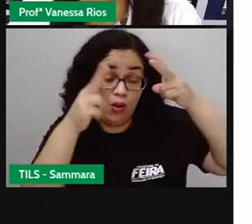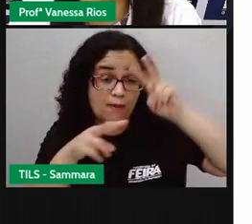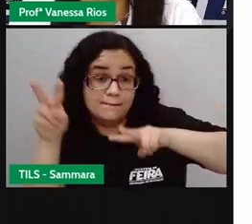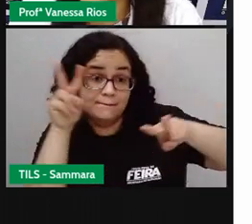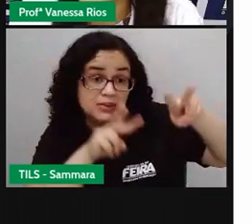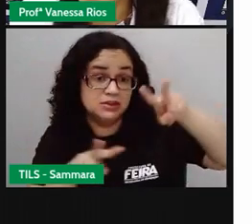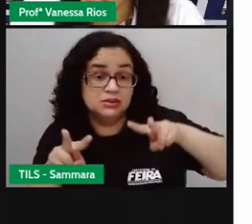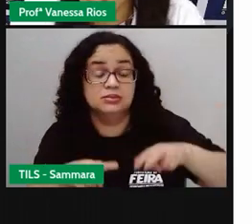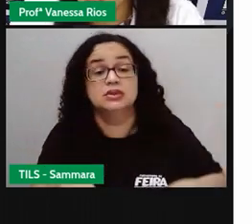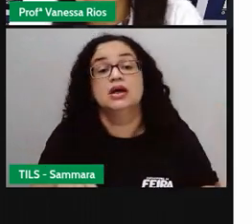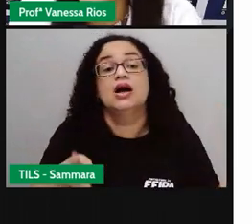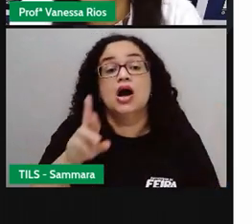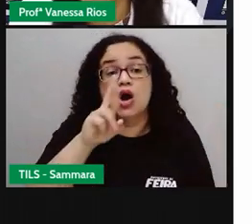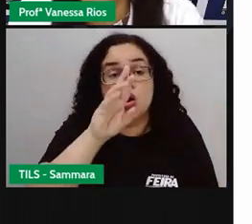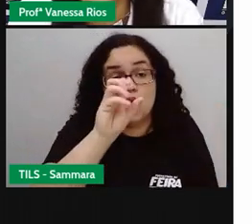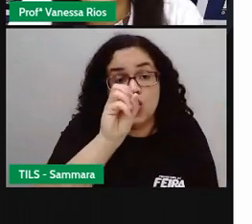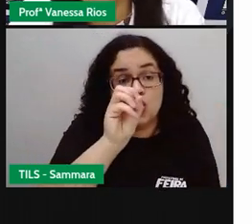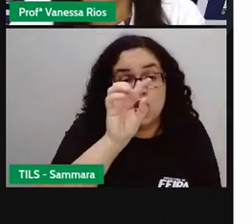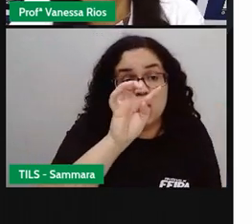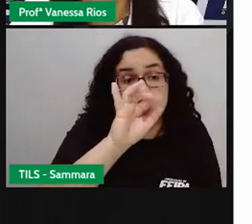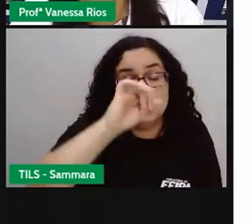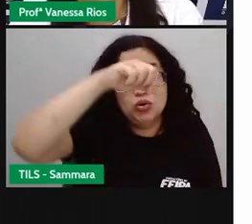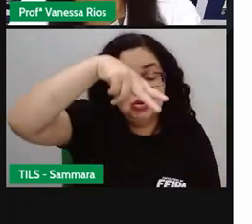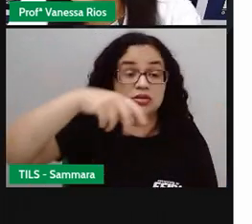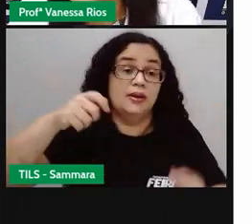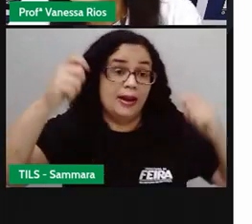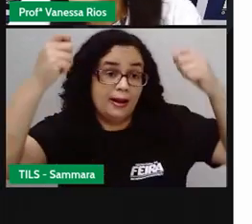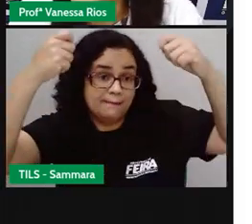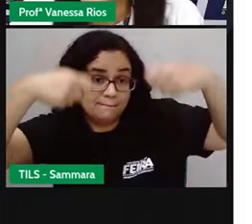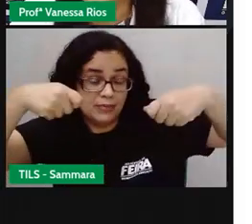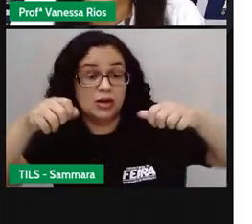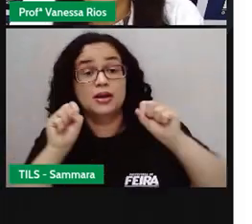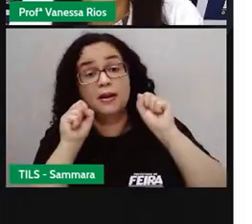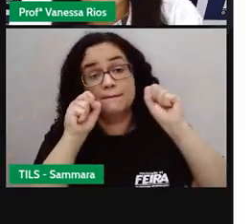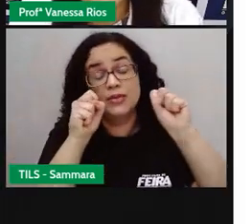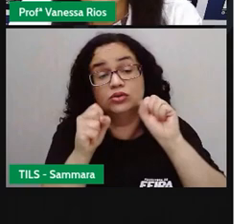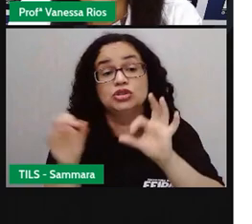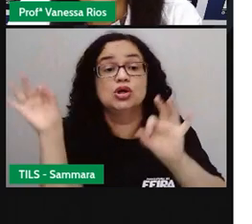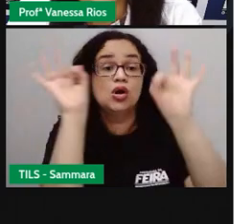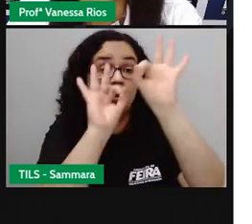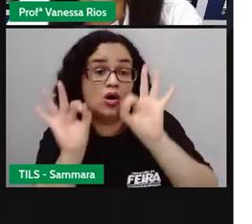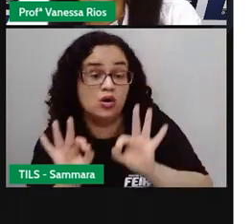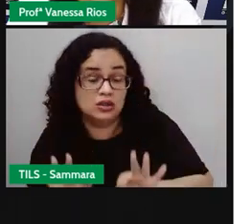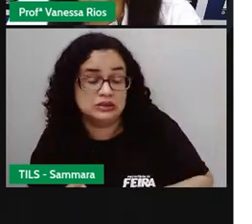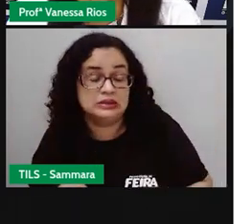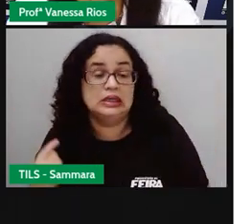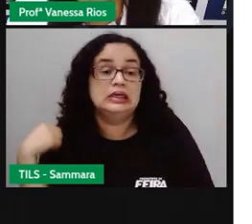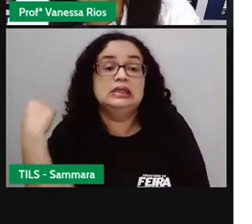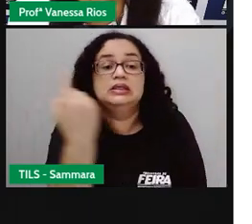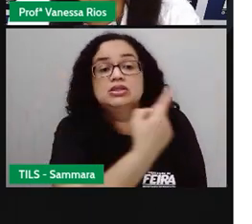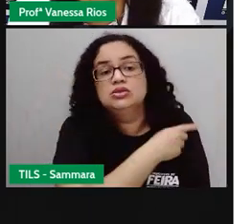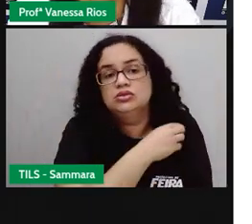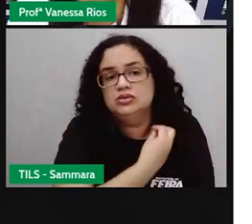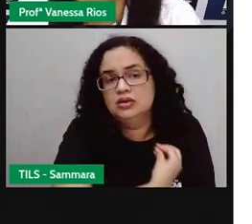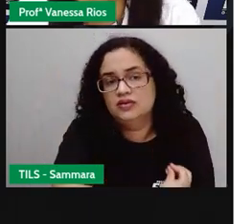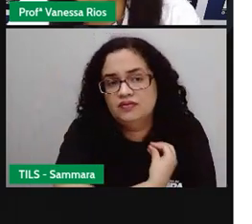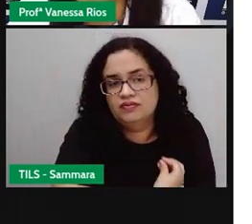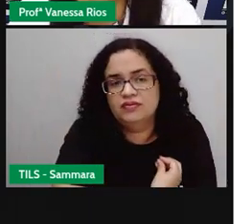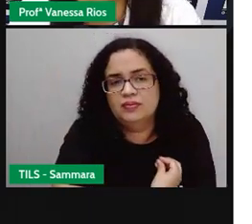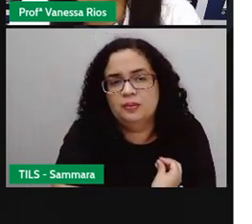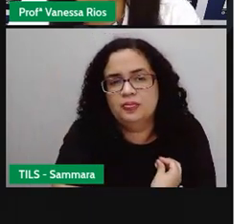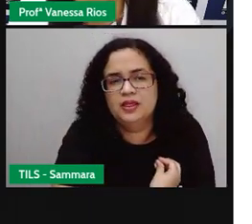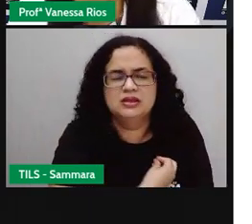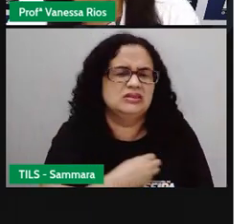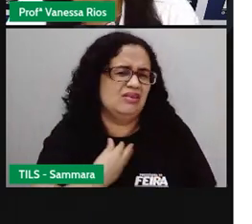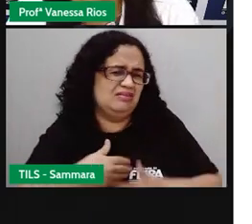elas são necessárias. É algo que pode ajudar a organizar a nossa vida. Então, assim, a gente não pode também viver